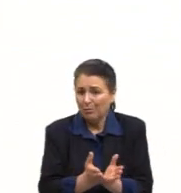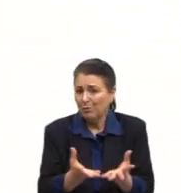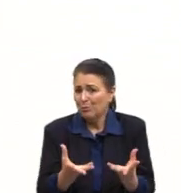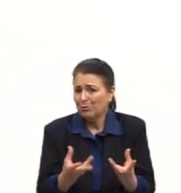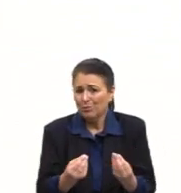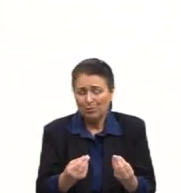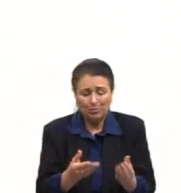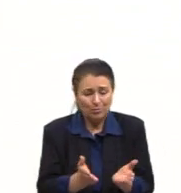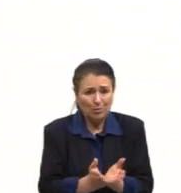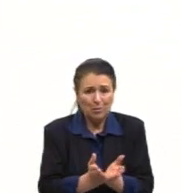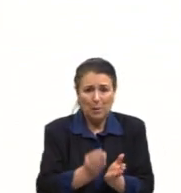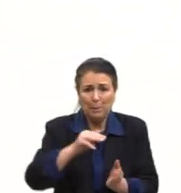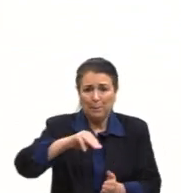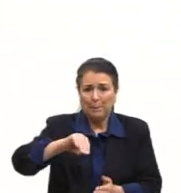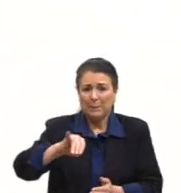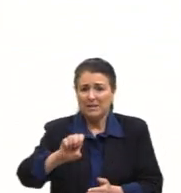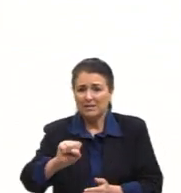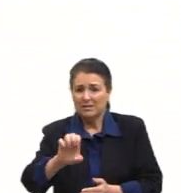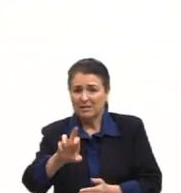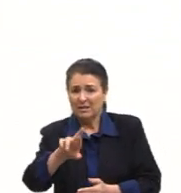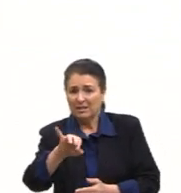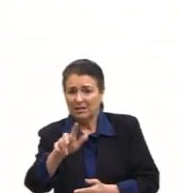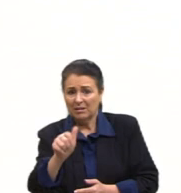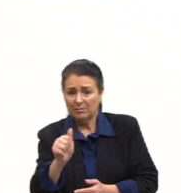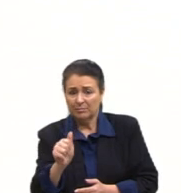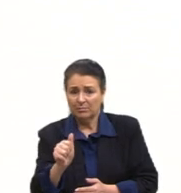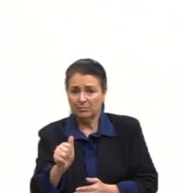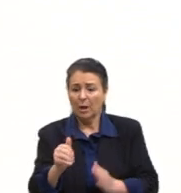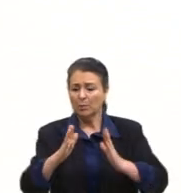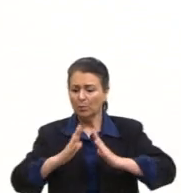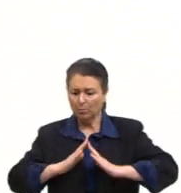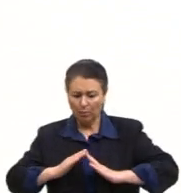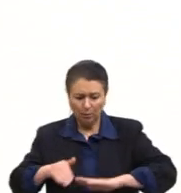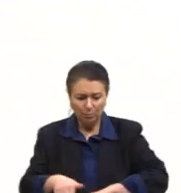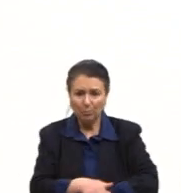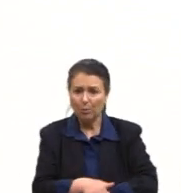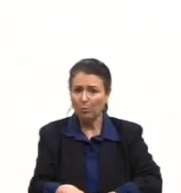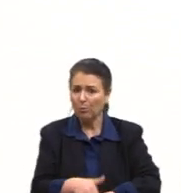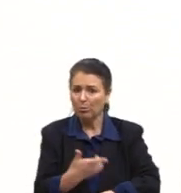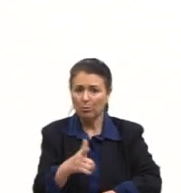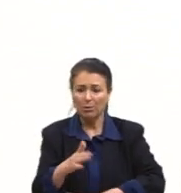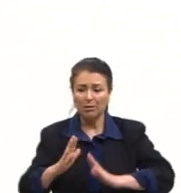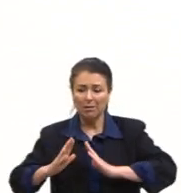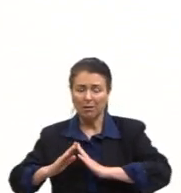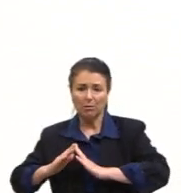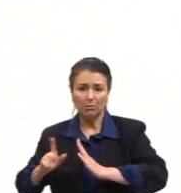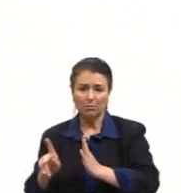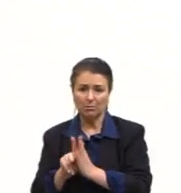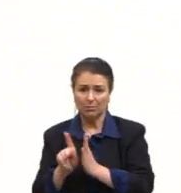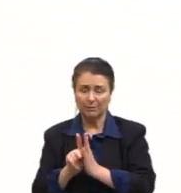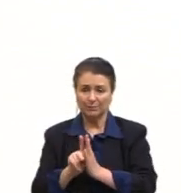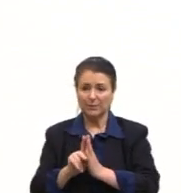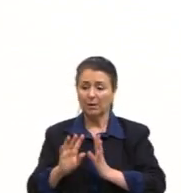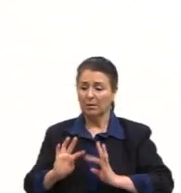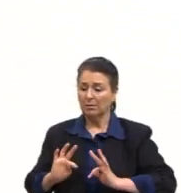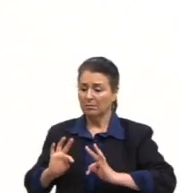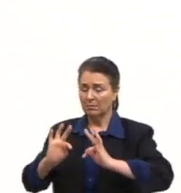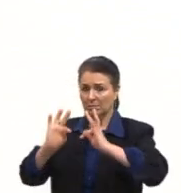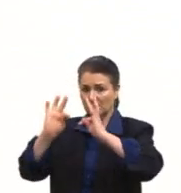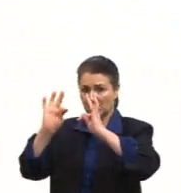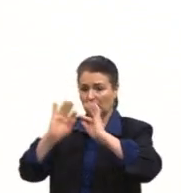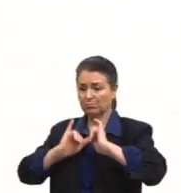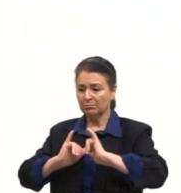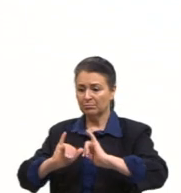vê, um excesso de moradores de rua. O acesso diferencial às novas tecnologias de telemática. Nem